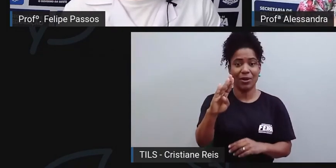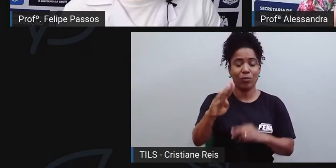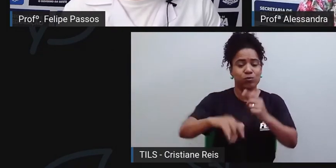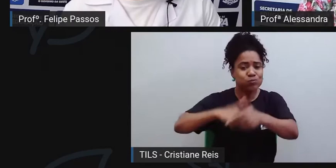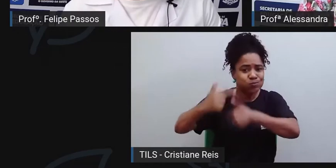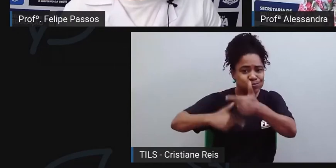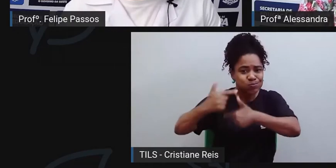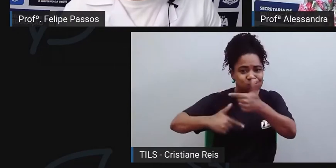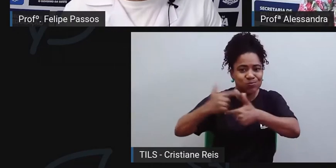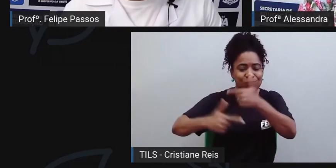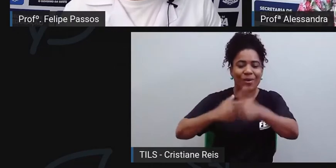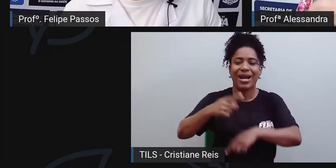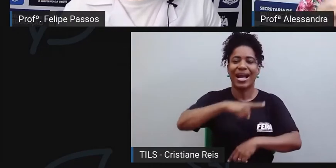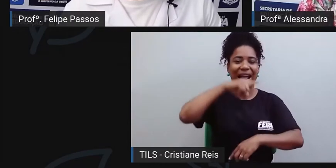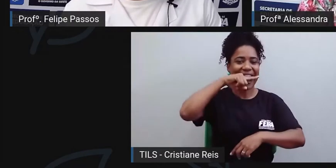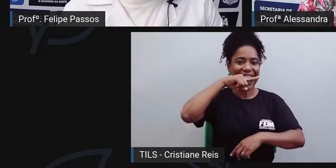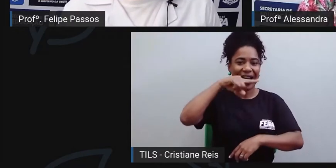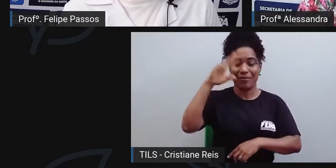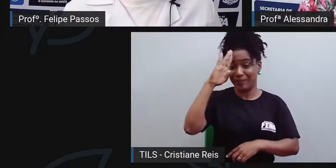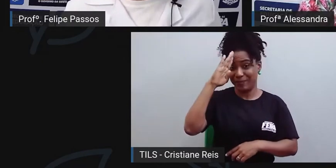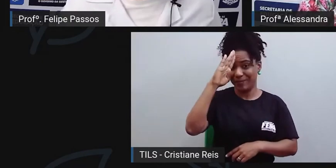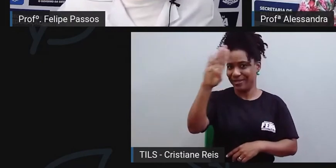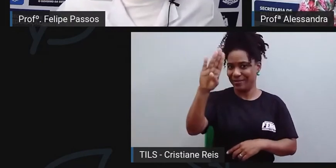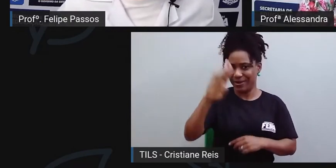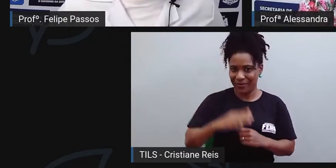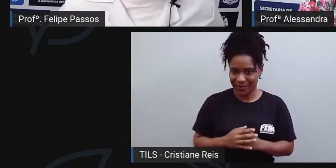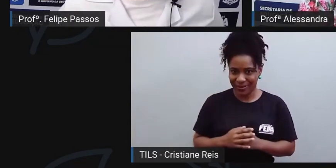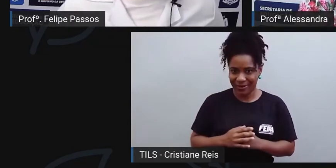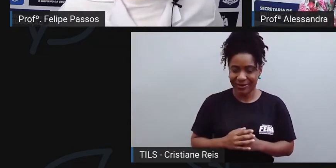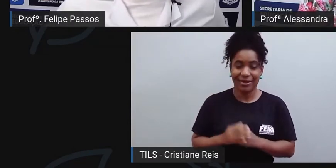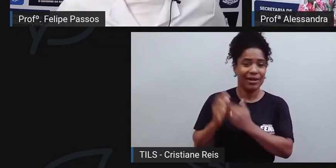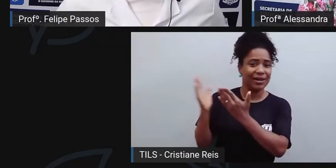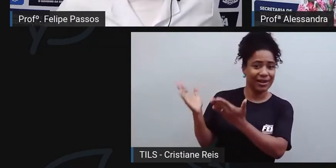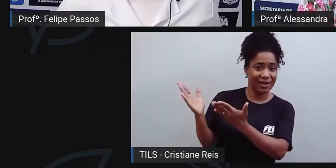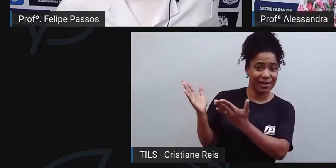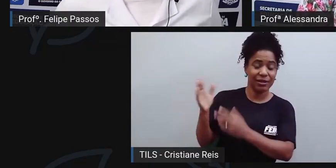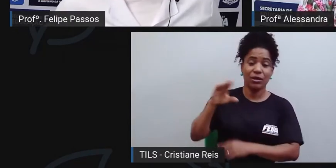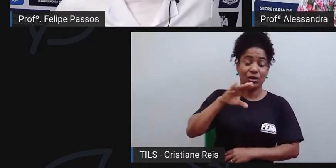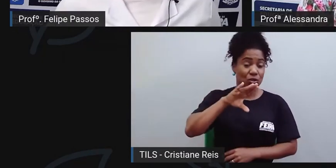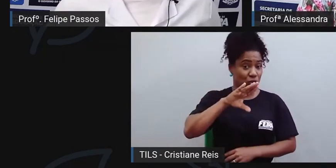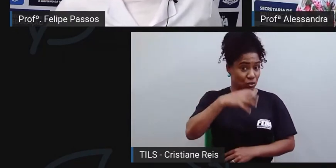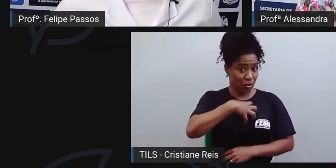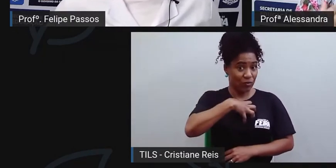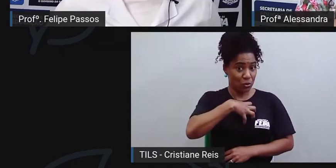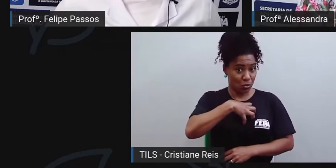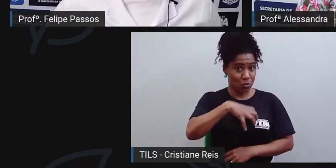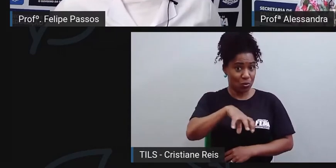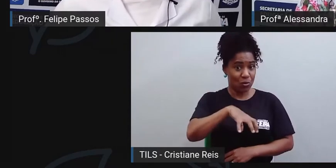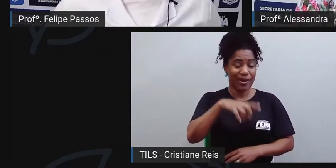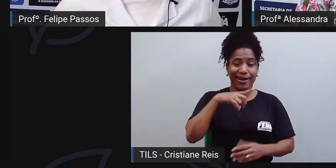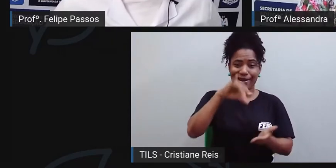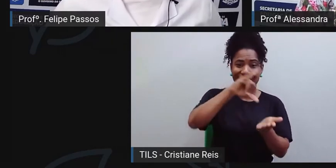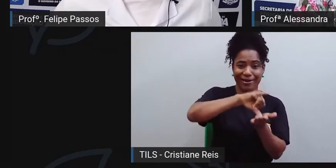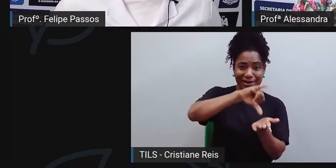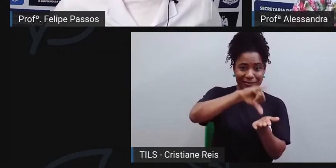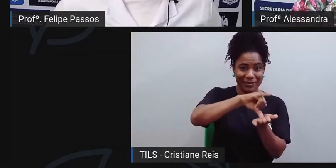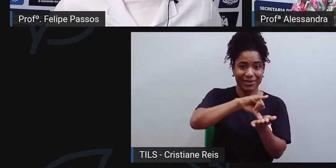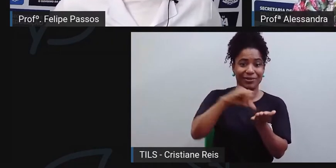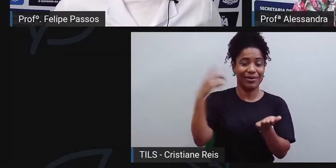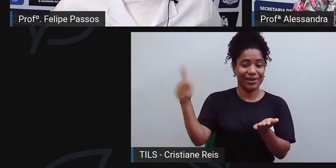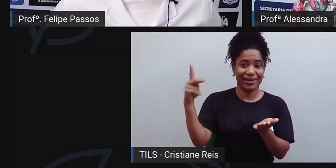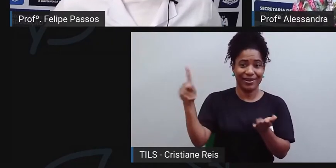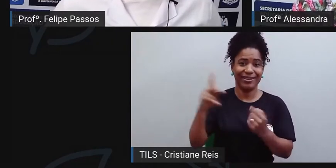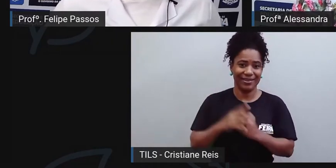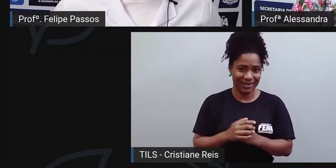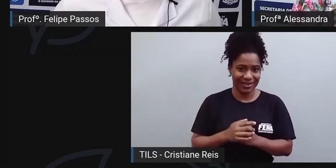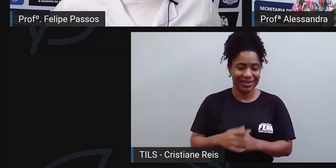Reconcavo, nas áreas dos engenhos. Salvador, ela é nossa capital, é o espaço urbano conhecido, o espaço urbano que existe, ele não vai